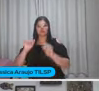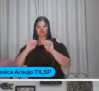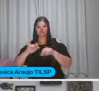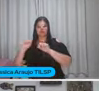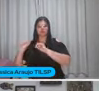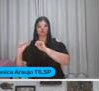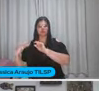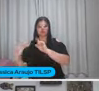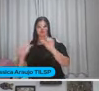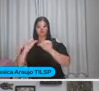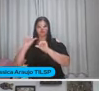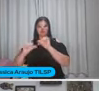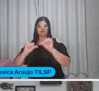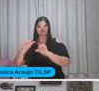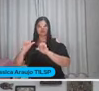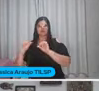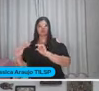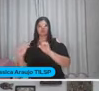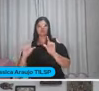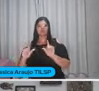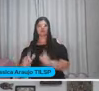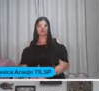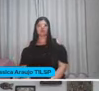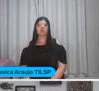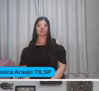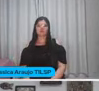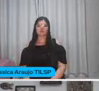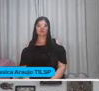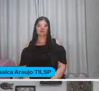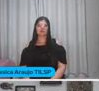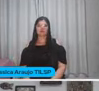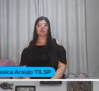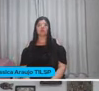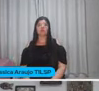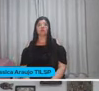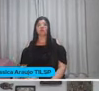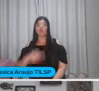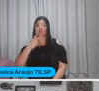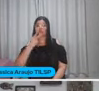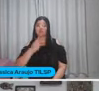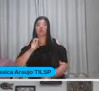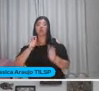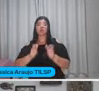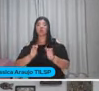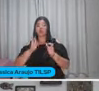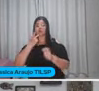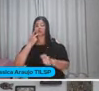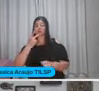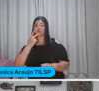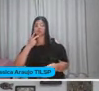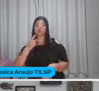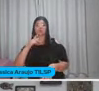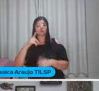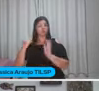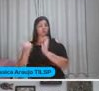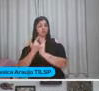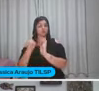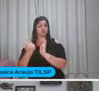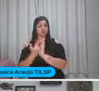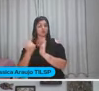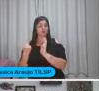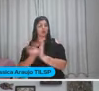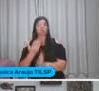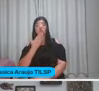próxima página Por favor Marcelo Você estava falando Do seu lugar de fala Falou dos seus livros Aí são as